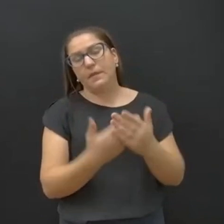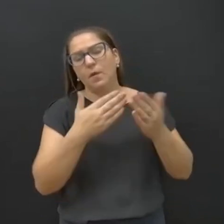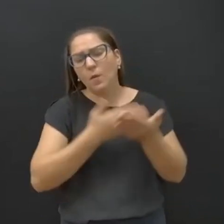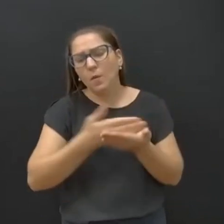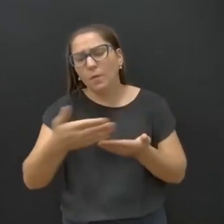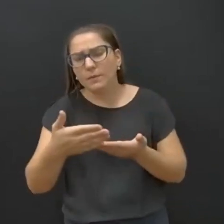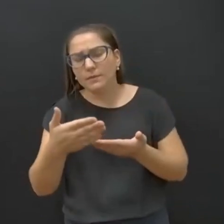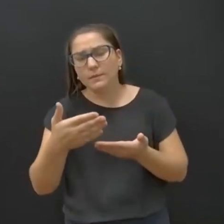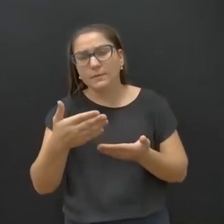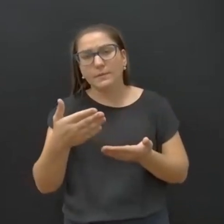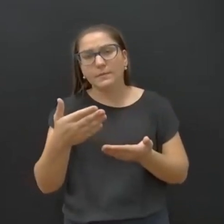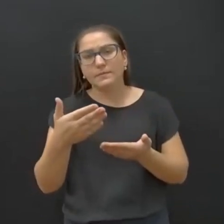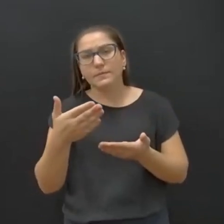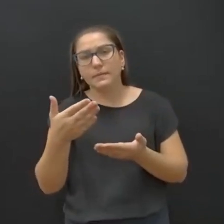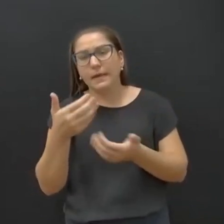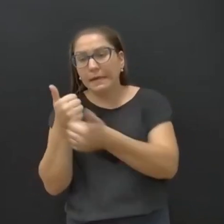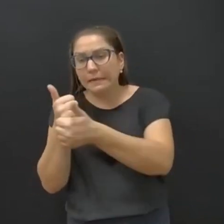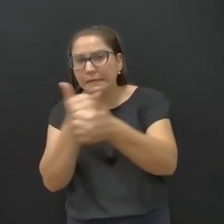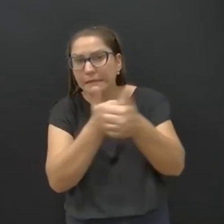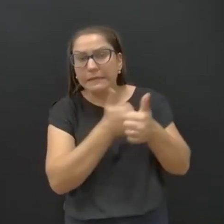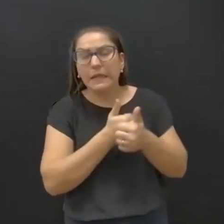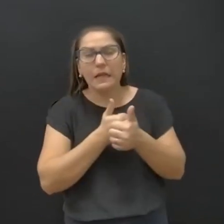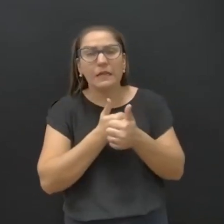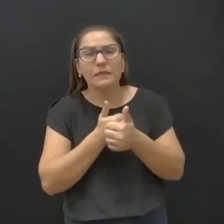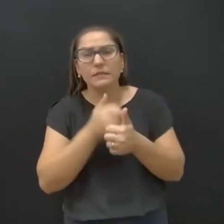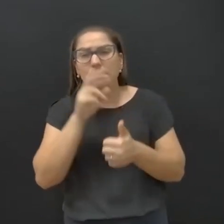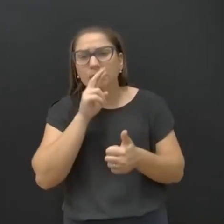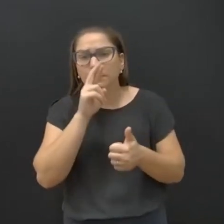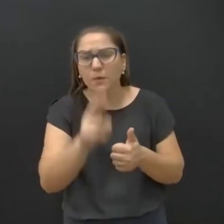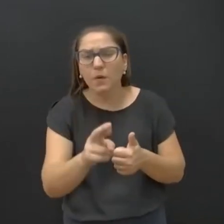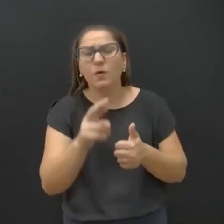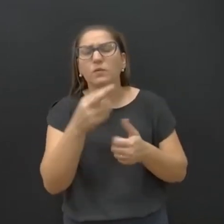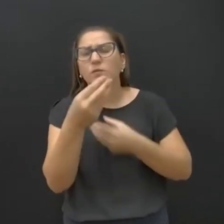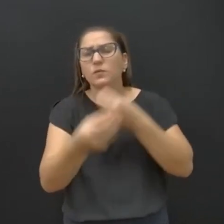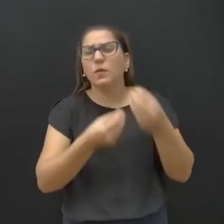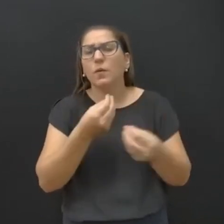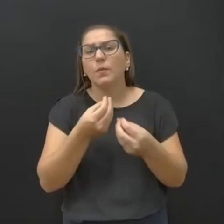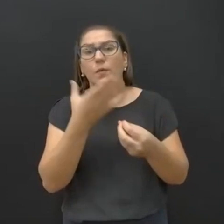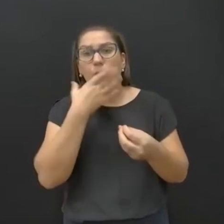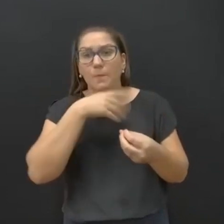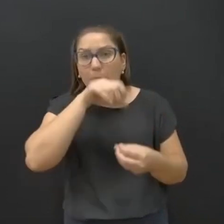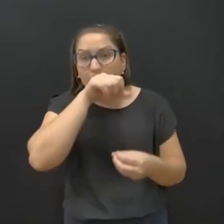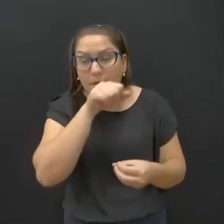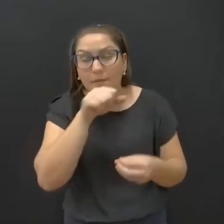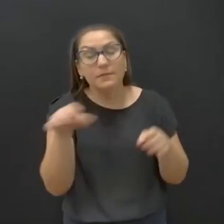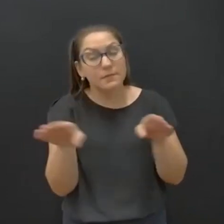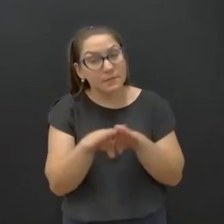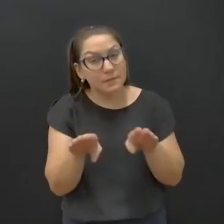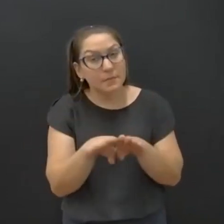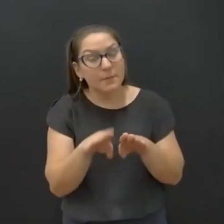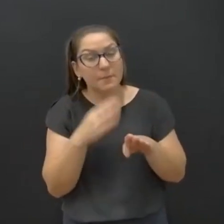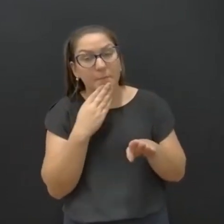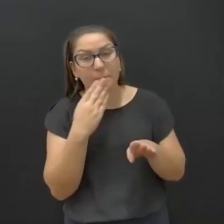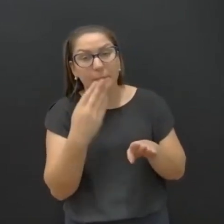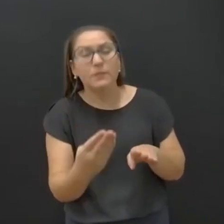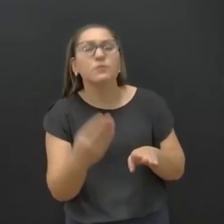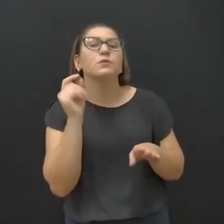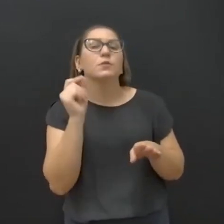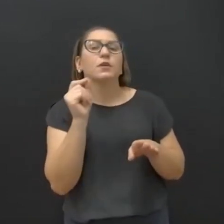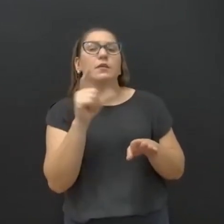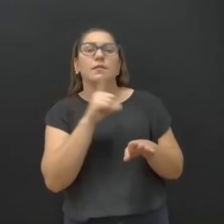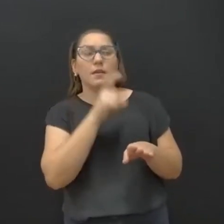a buscar soluções e uma das questões que os pais tanto pedem é de ter a presença